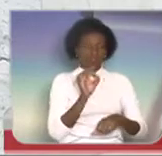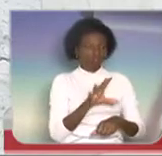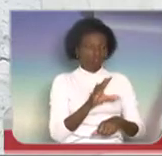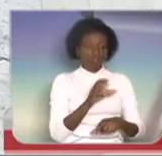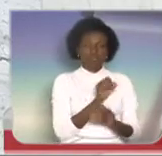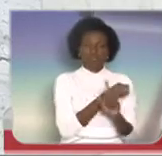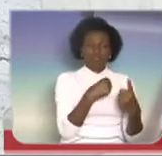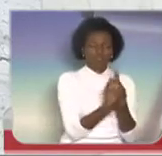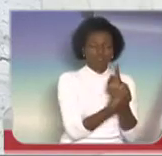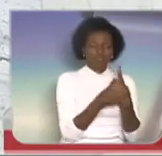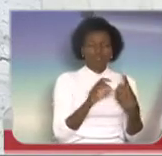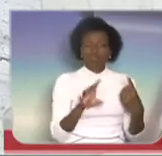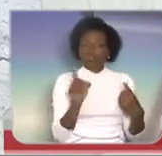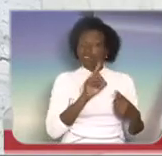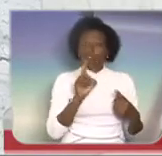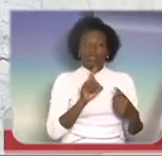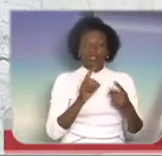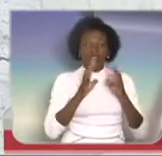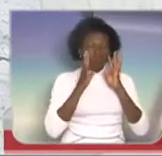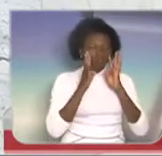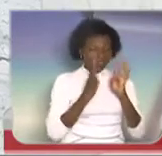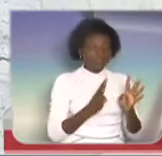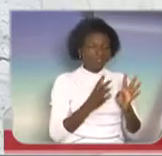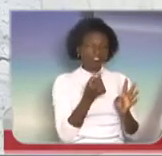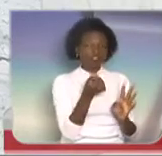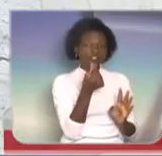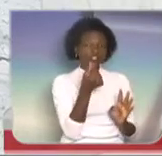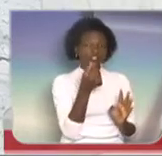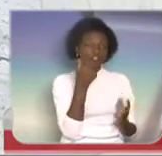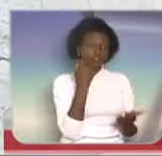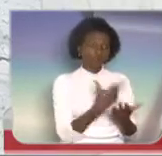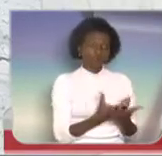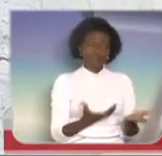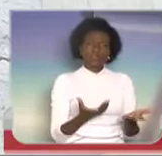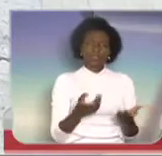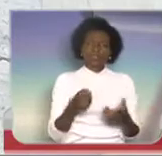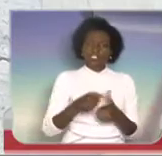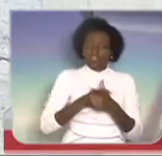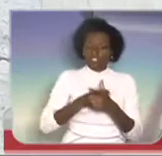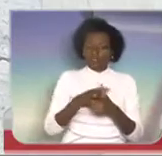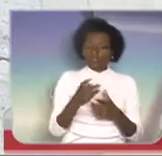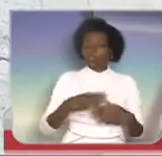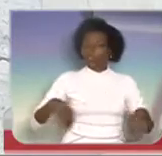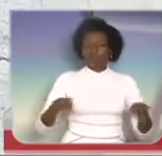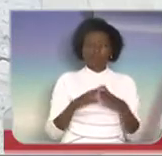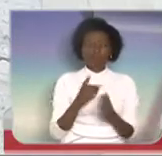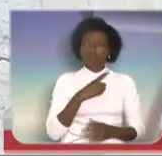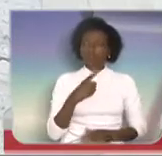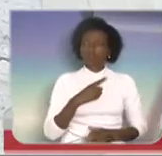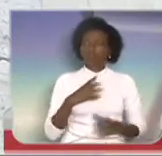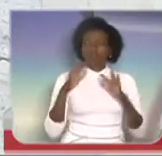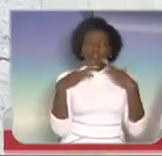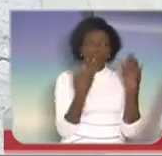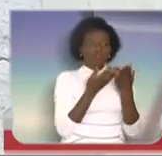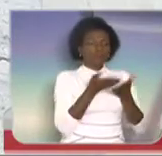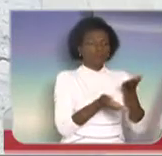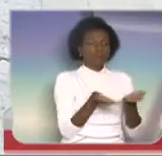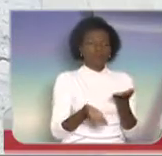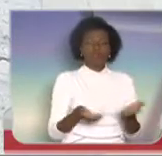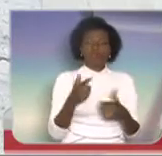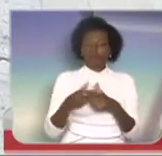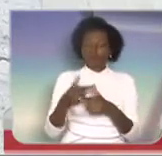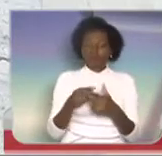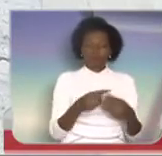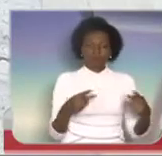social, mas um reconhecimento em forma de pagamento também. Porque todos nós temos dívidas, temos família para criar, temos problemas para resolver,